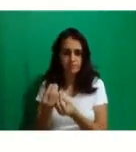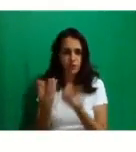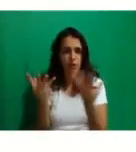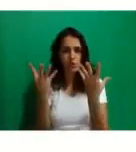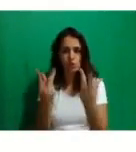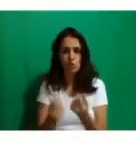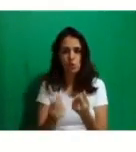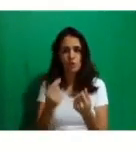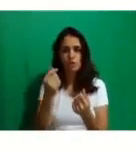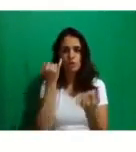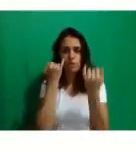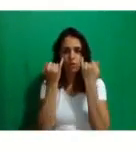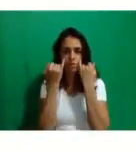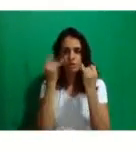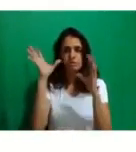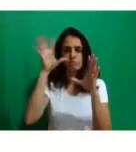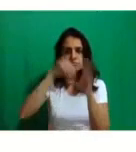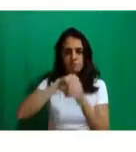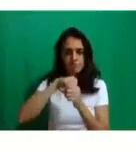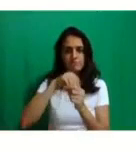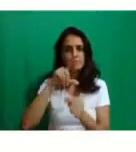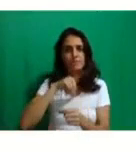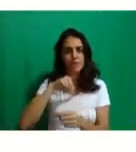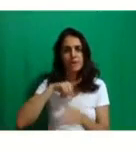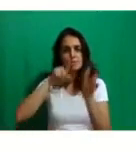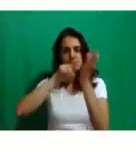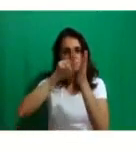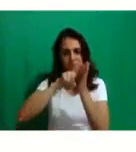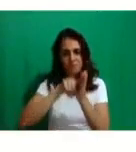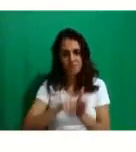está escrito, está disponível lá, tá bom?